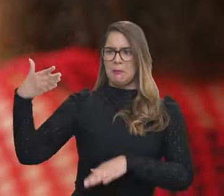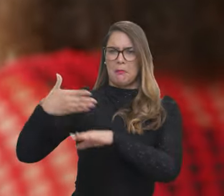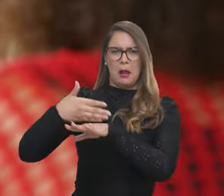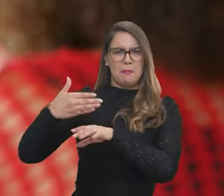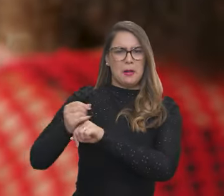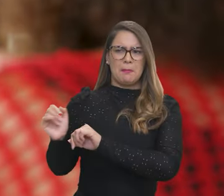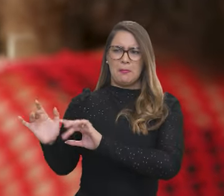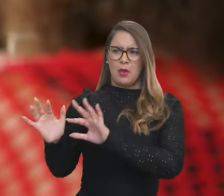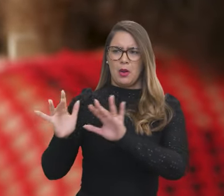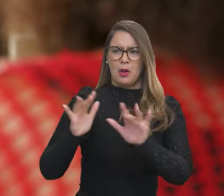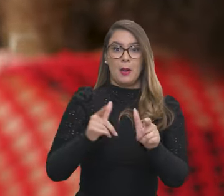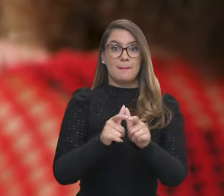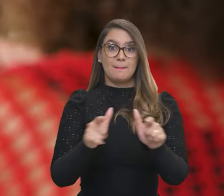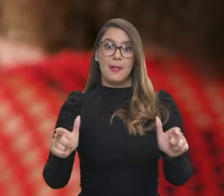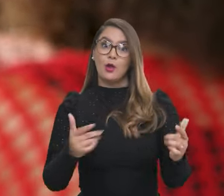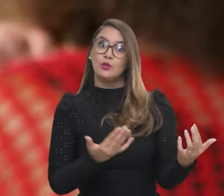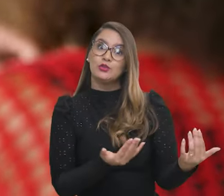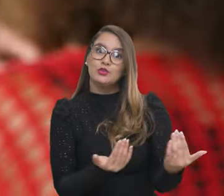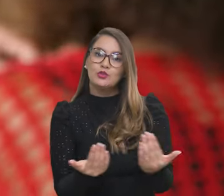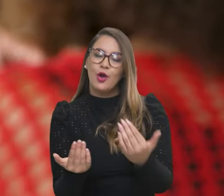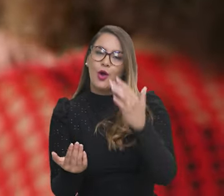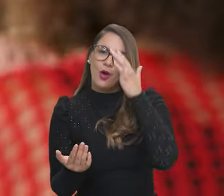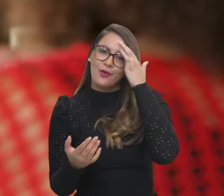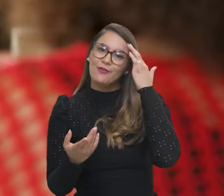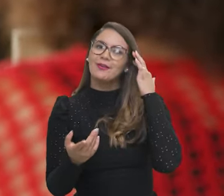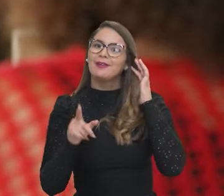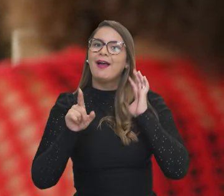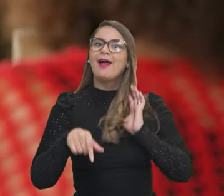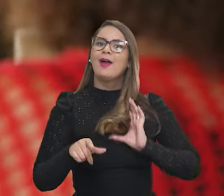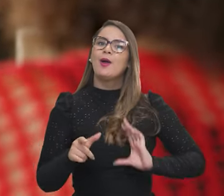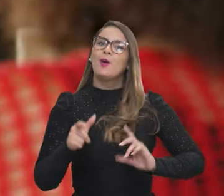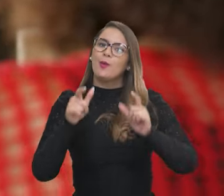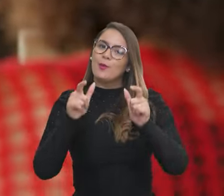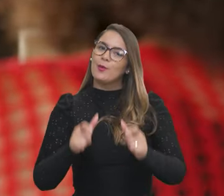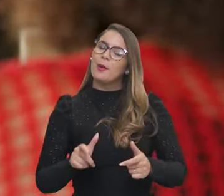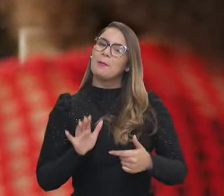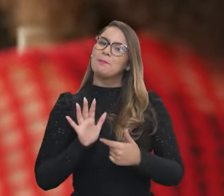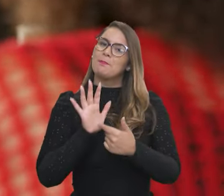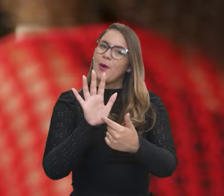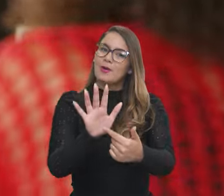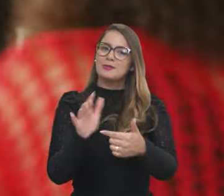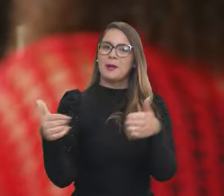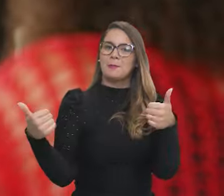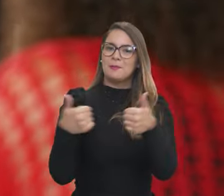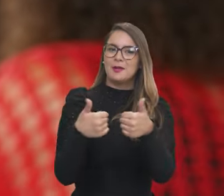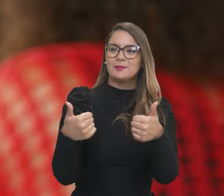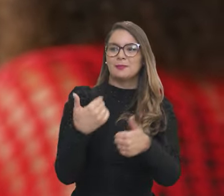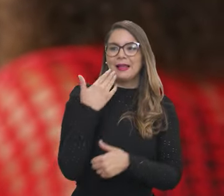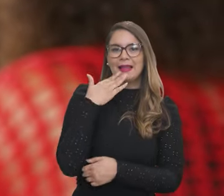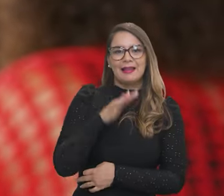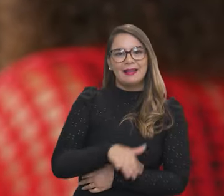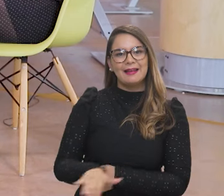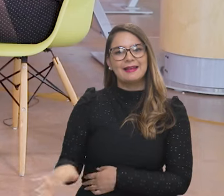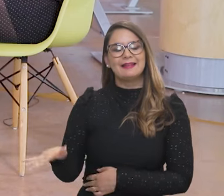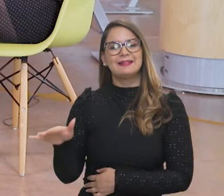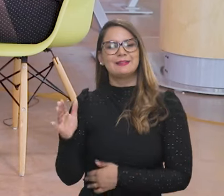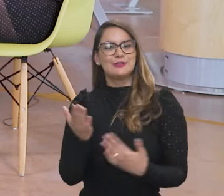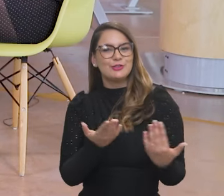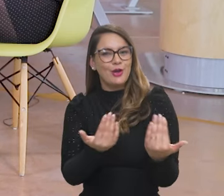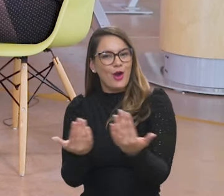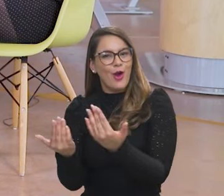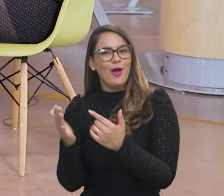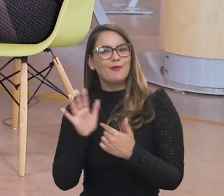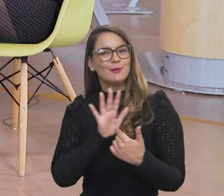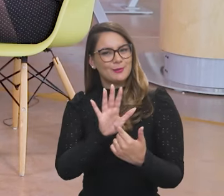Muitos participantes, a maioria jovem. Então, é o meio de mostrar e de aproximar os crianças e jovens